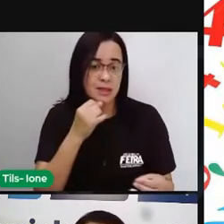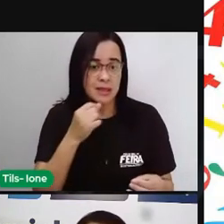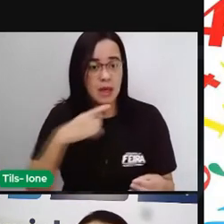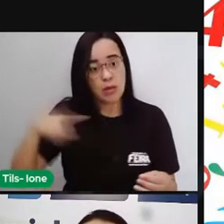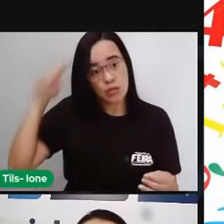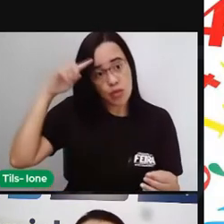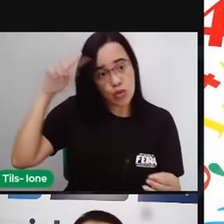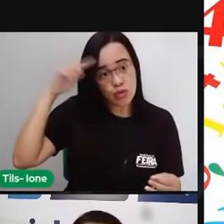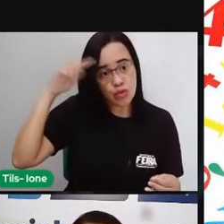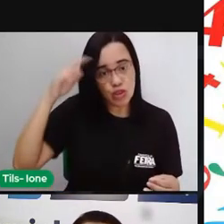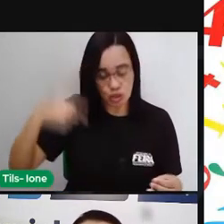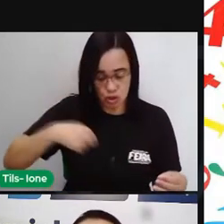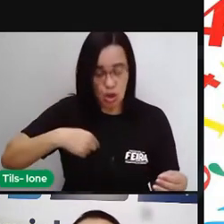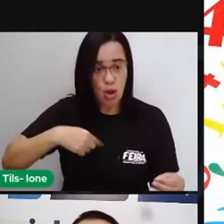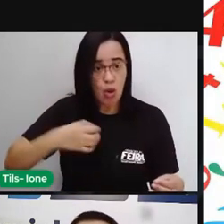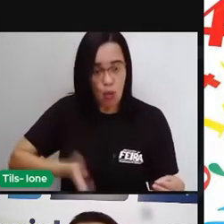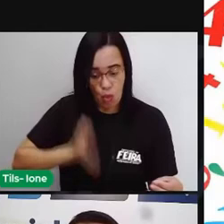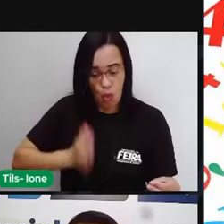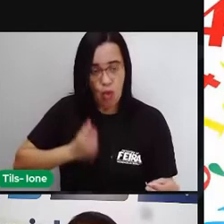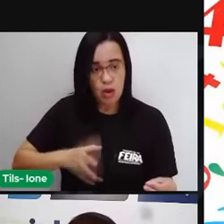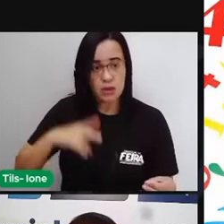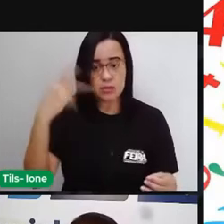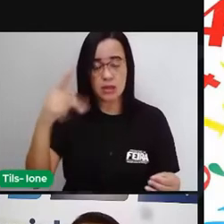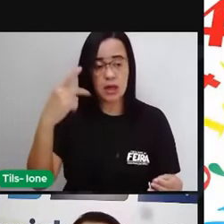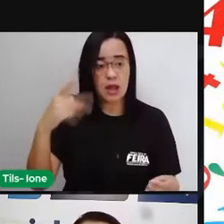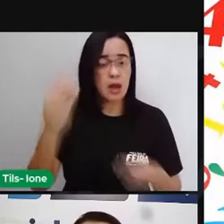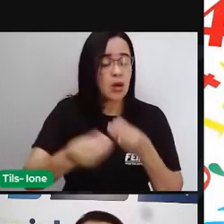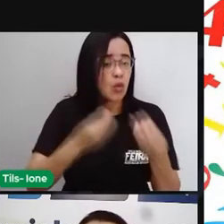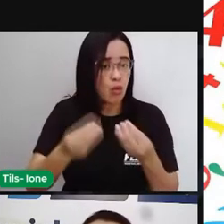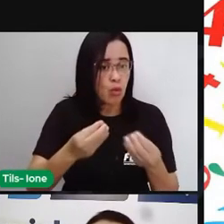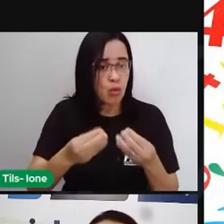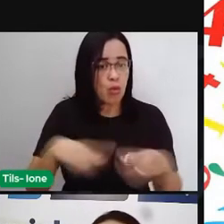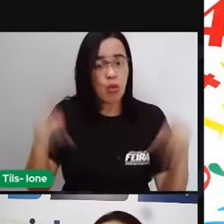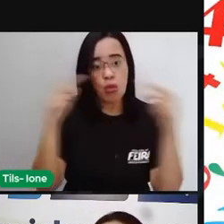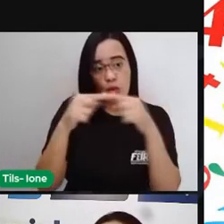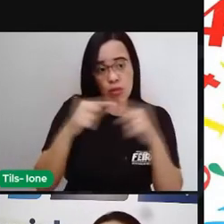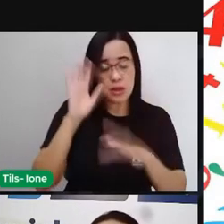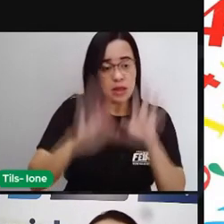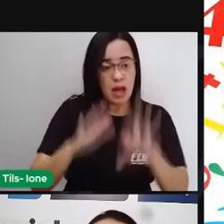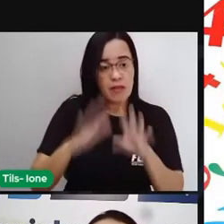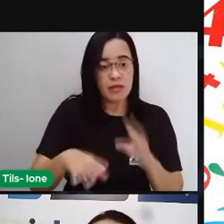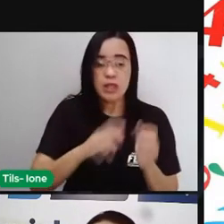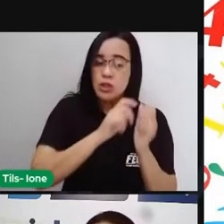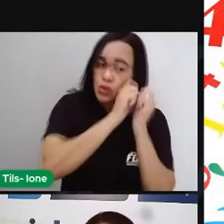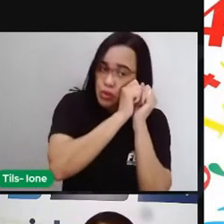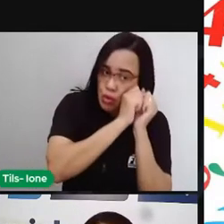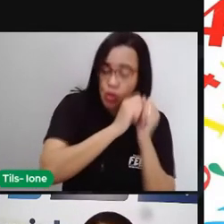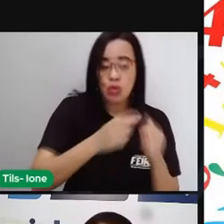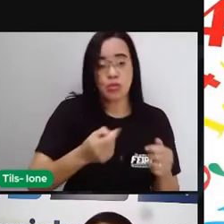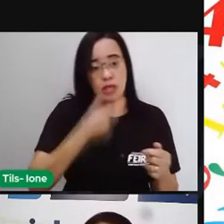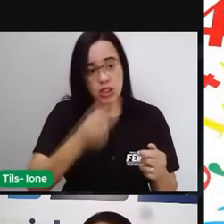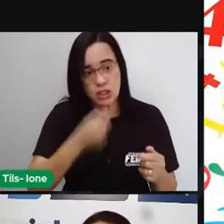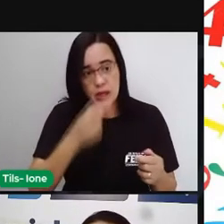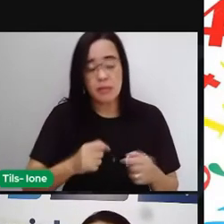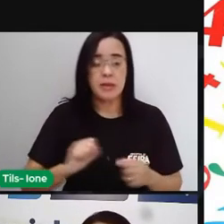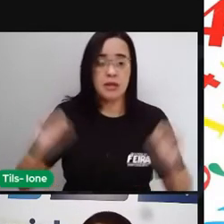alimentação, sono, medicamentos, atividades físicas ou mental.